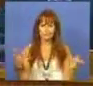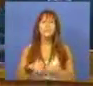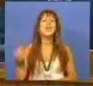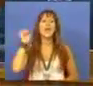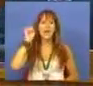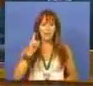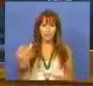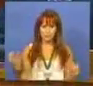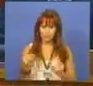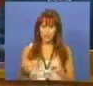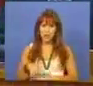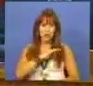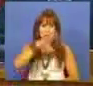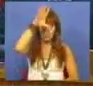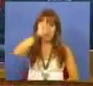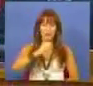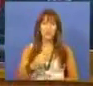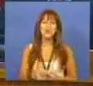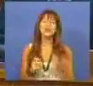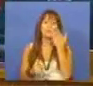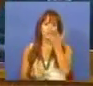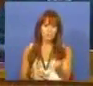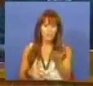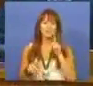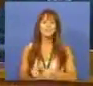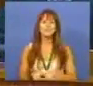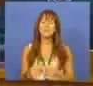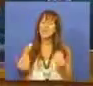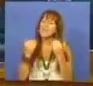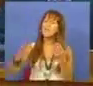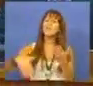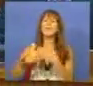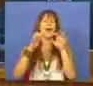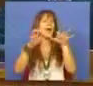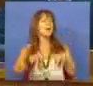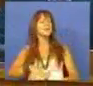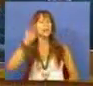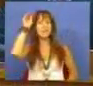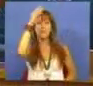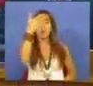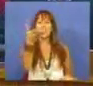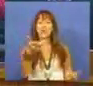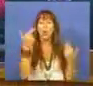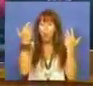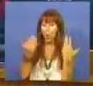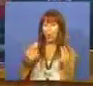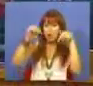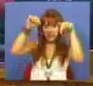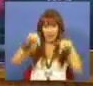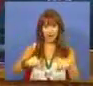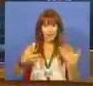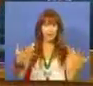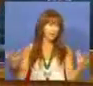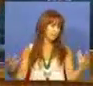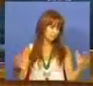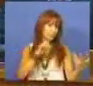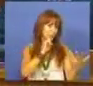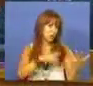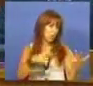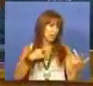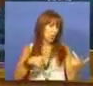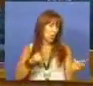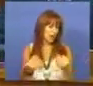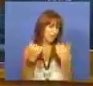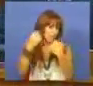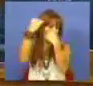Era importante, aliás, Sr. Ministro Augusto Santos Silva, que informasse à Assembleia da República, hoje e aqui, deve com certeza ter